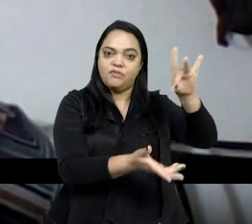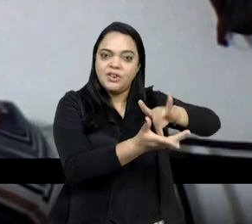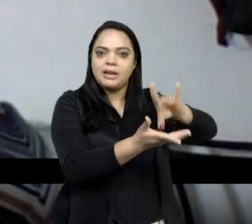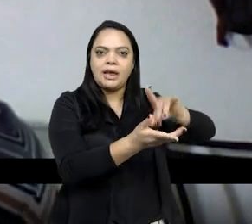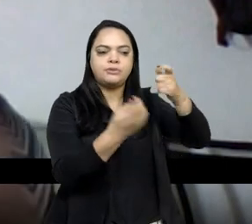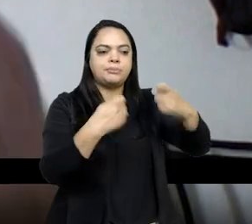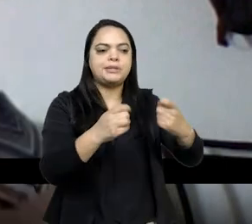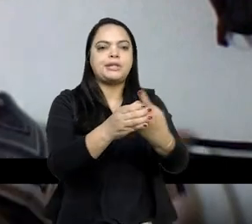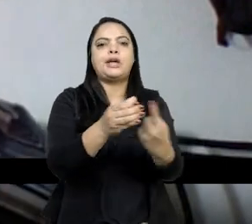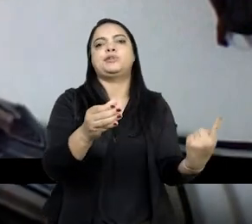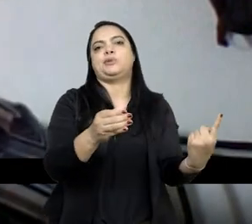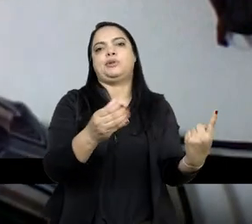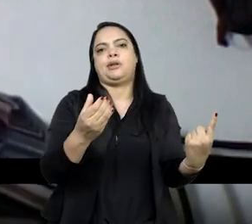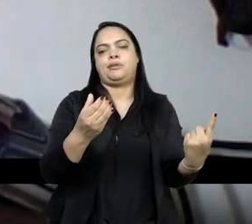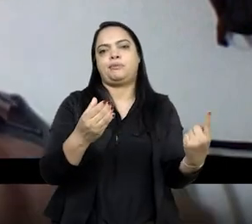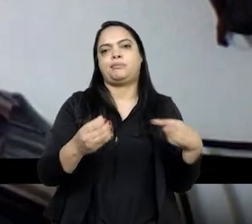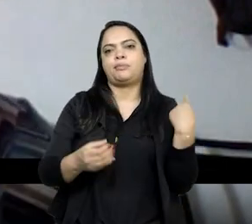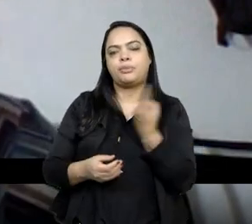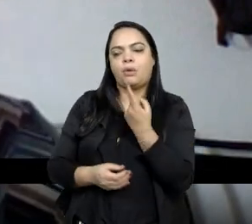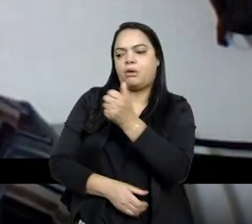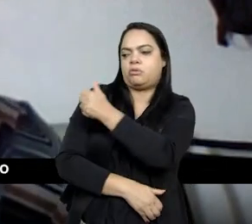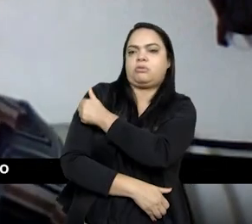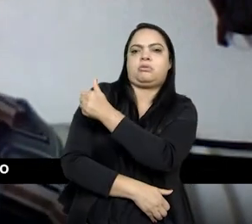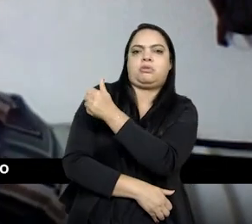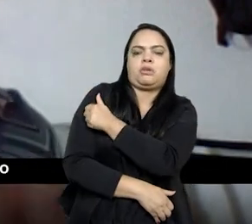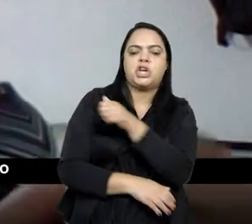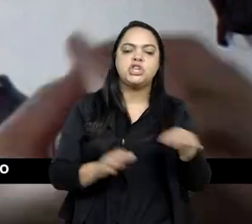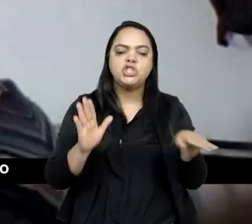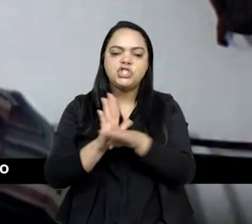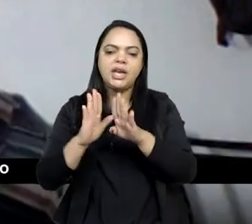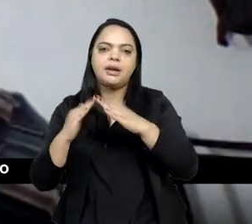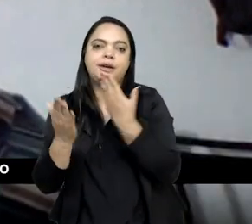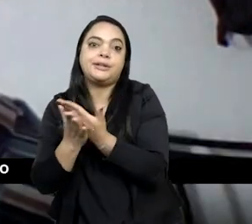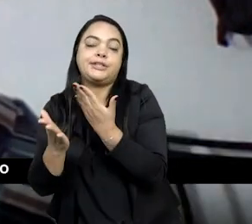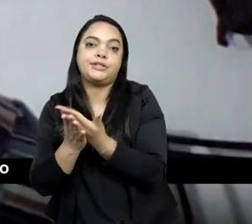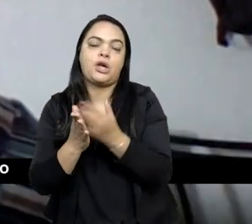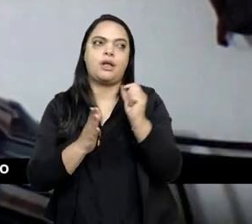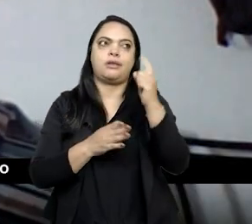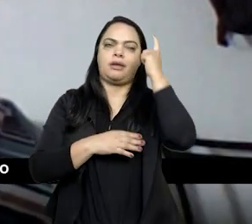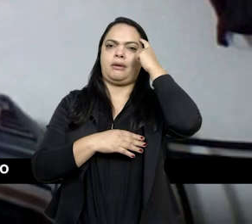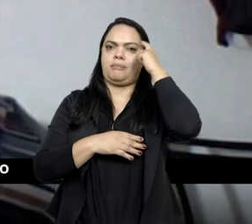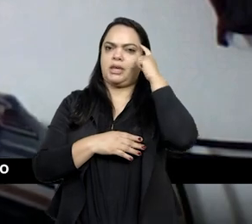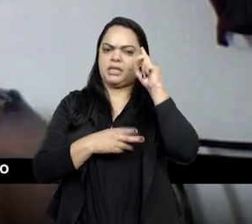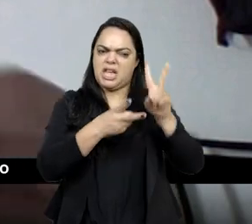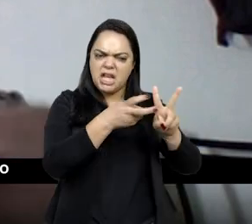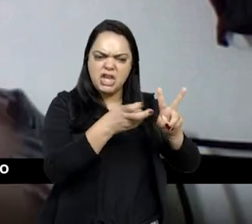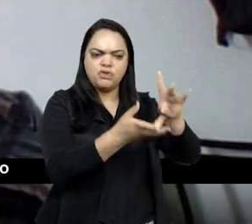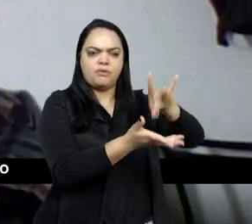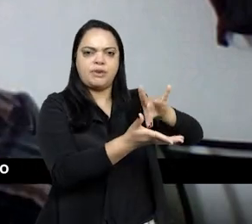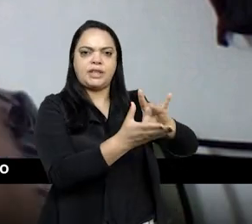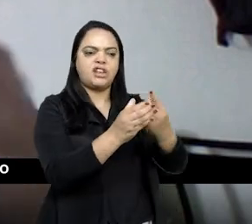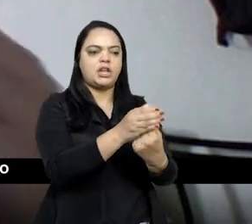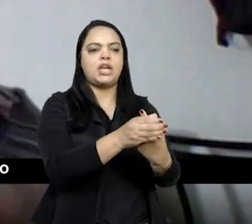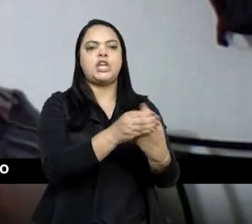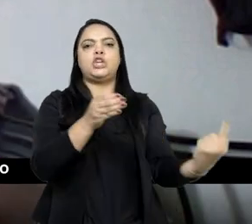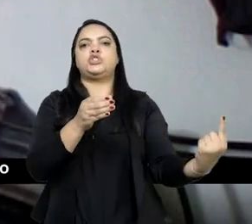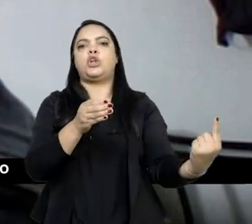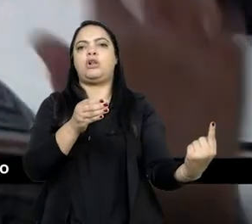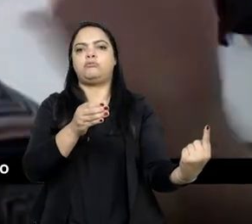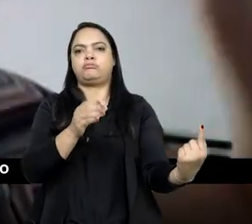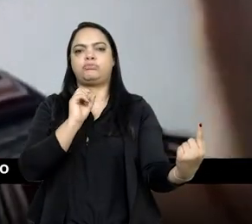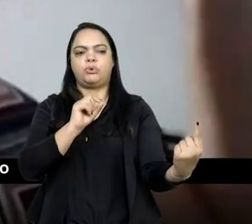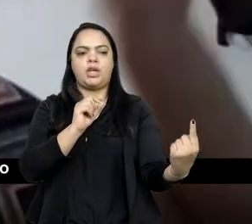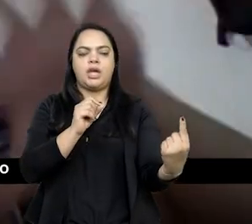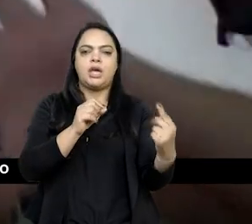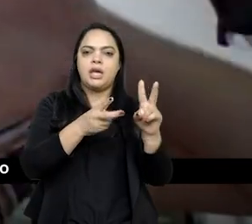e muitas vezes os nossos estudantes, eles chegam na sala de aula com essa ideia do isolamento, com essa ideia de que os índios estão